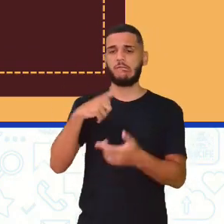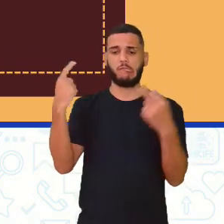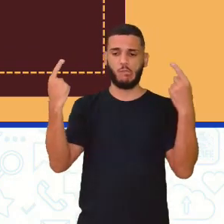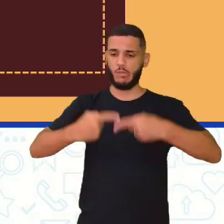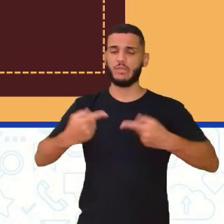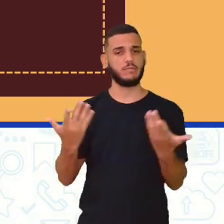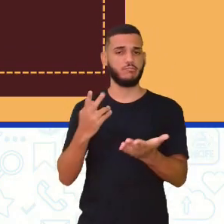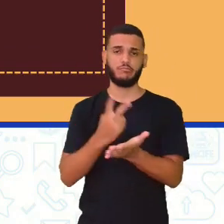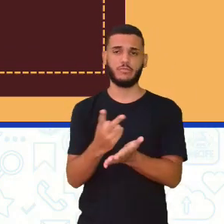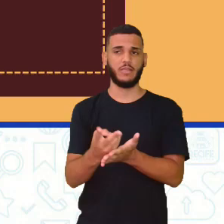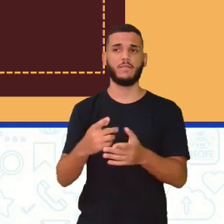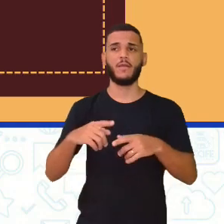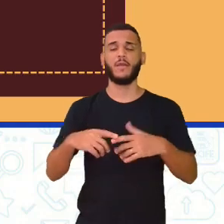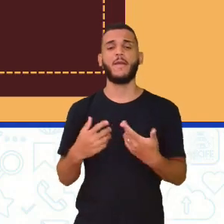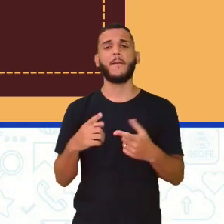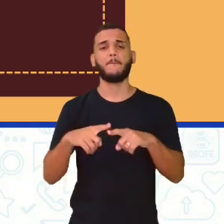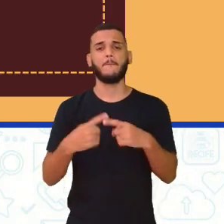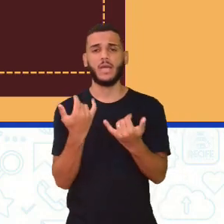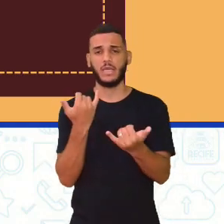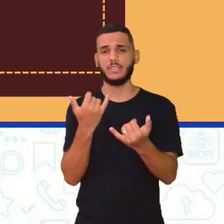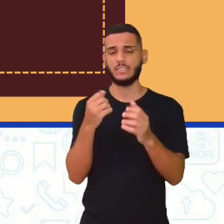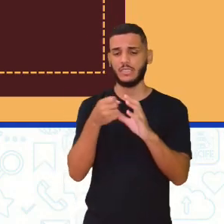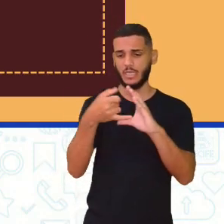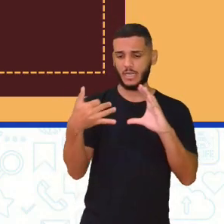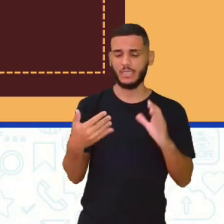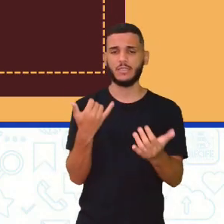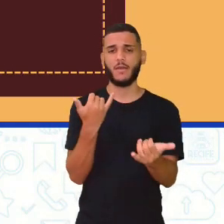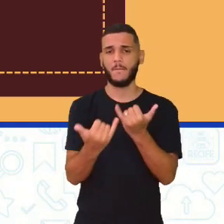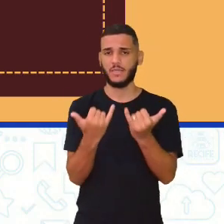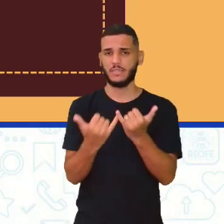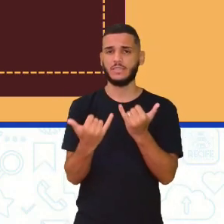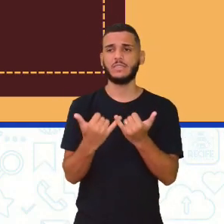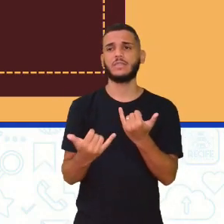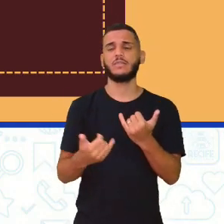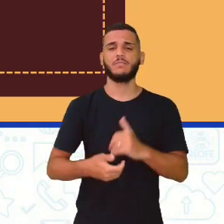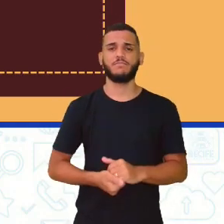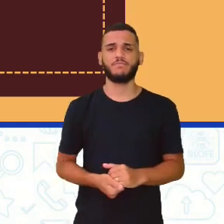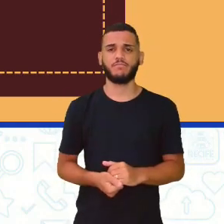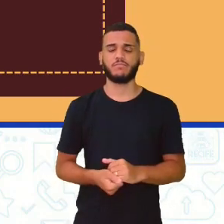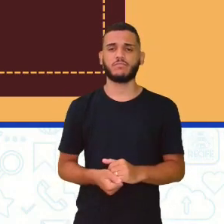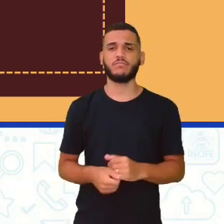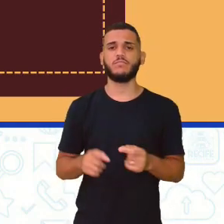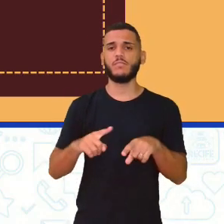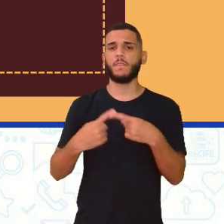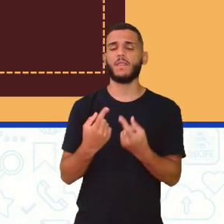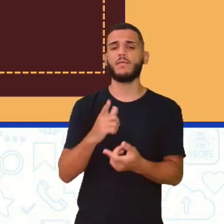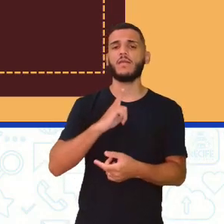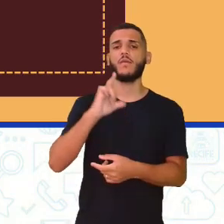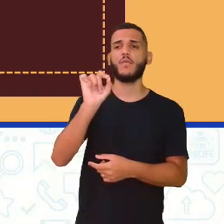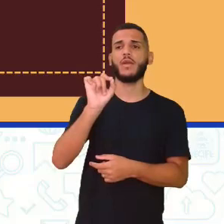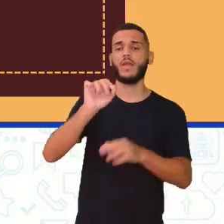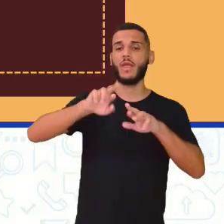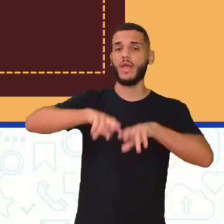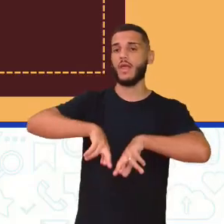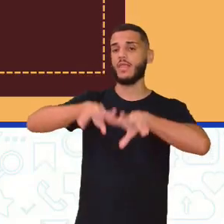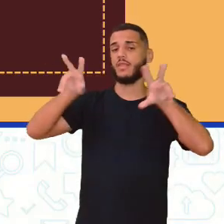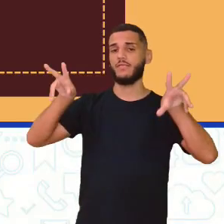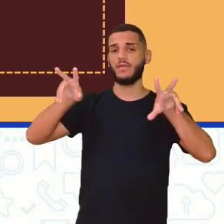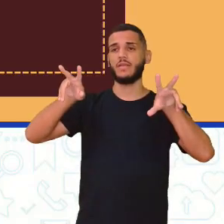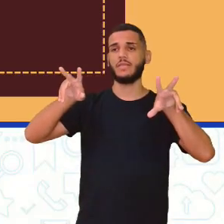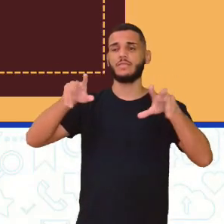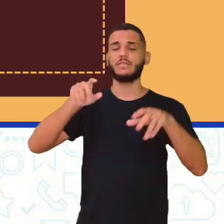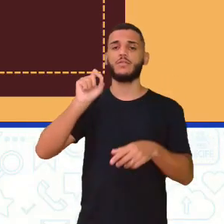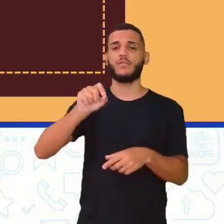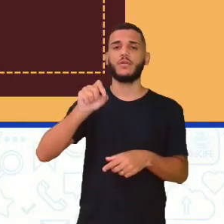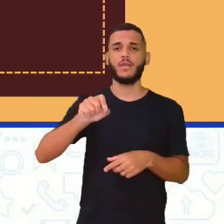softball, ele tem a mesma característica, né, aí do beisebol, mas existe uma diferença no